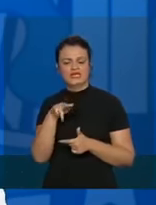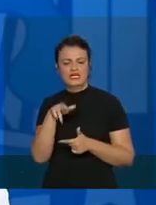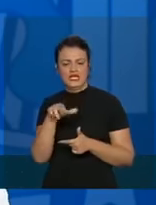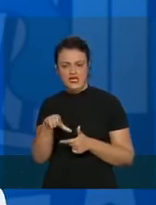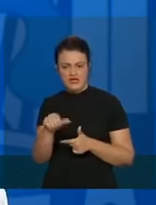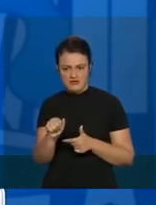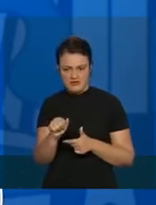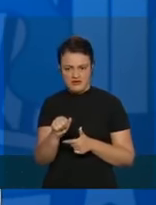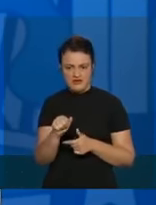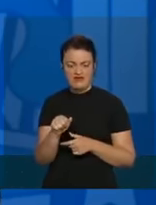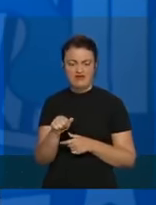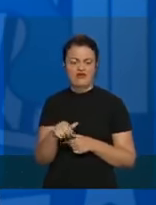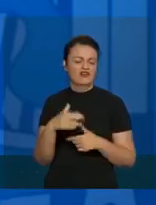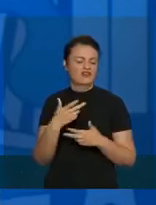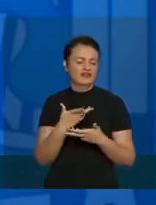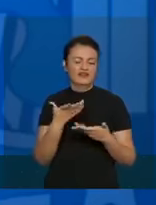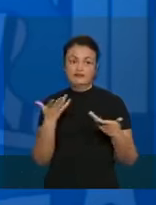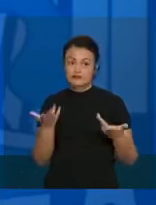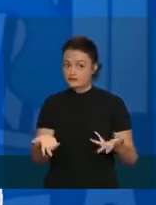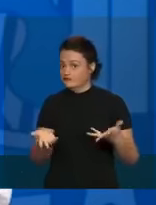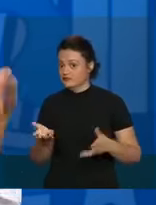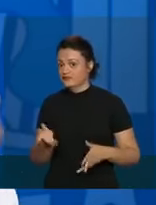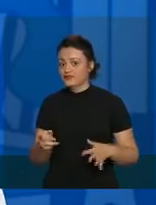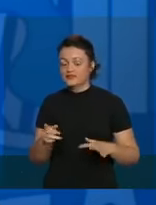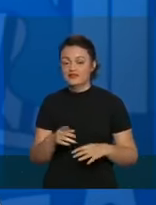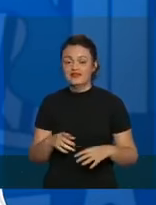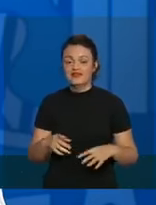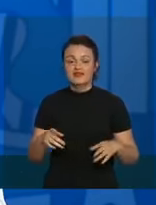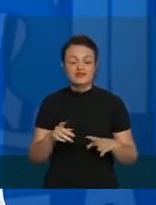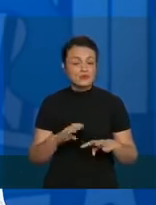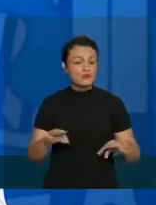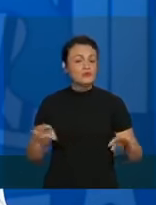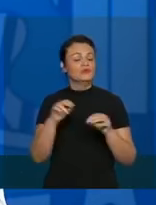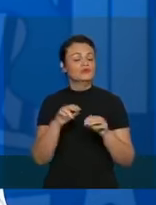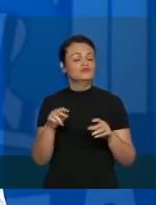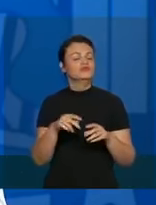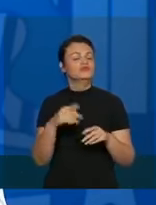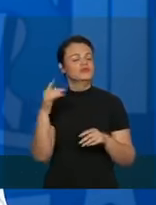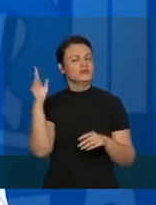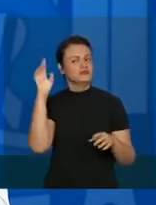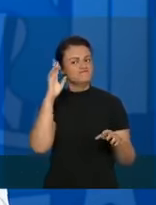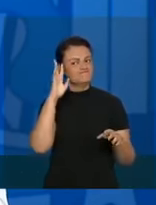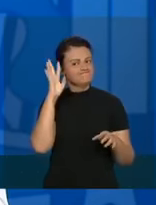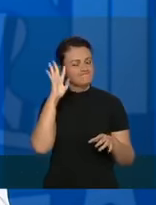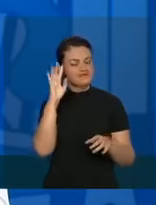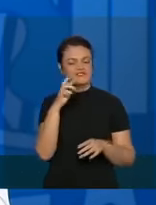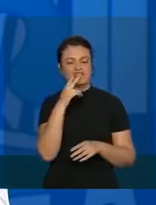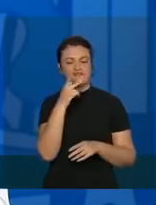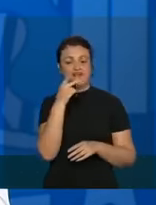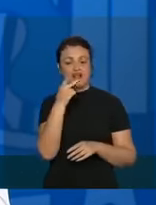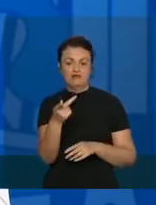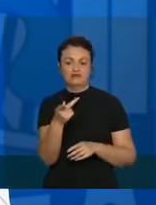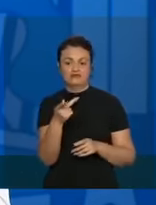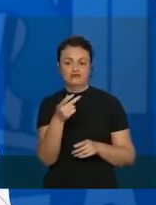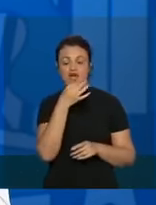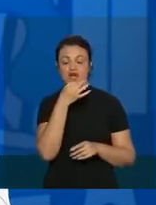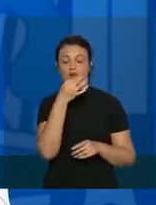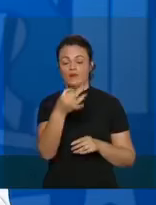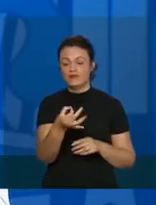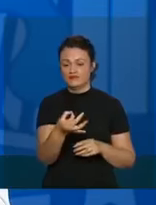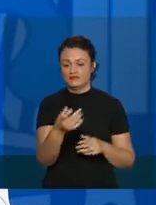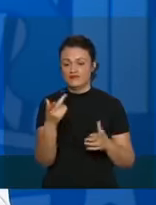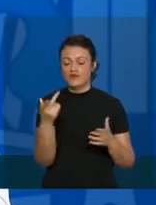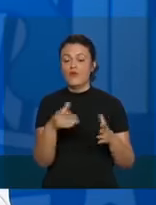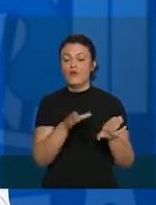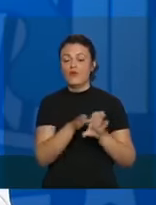pessoal dos... Enfim, eles têm que olhar e falar. O que eles falam, através do